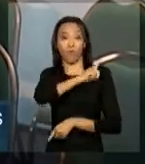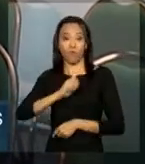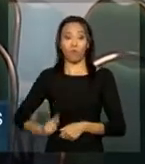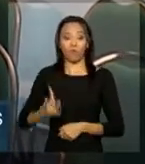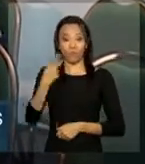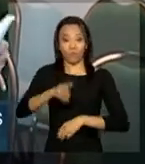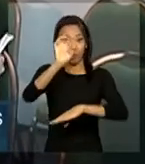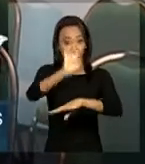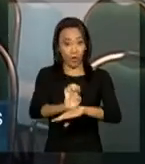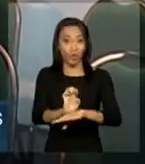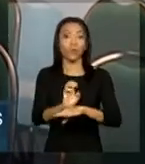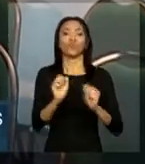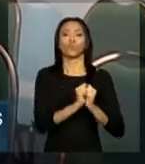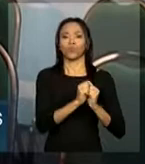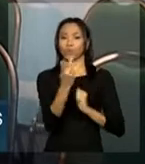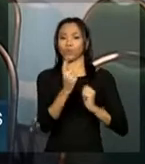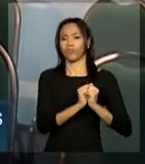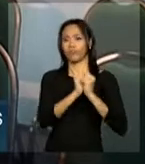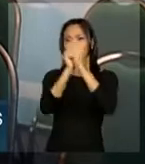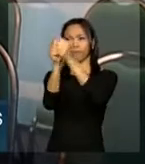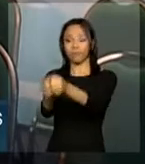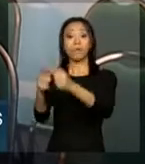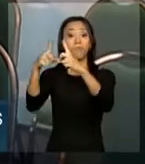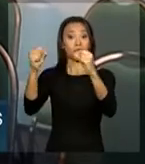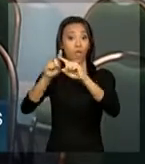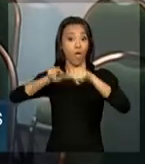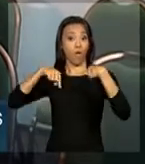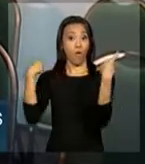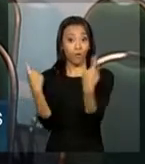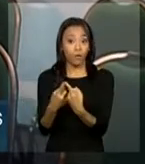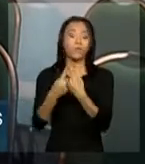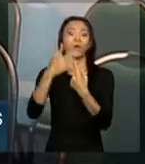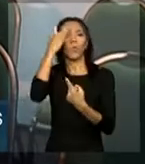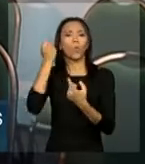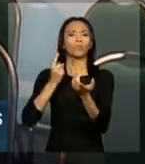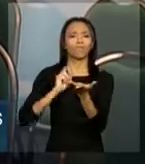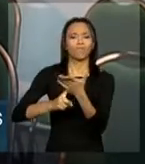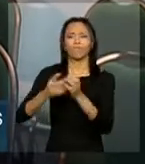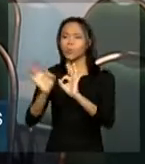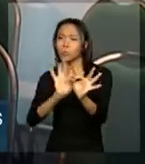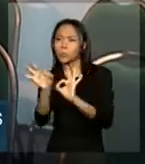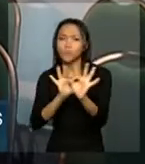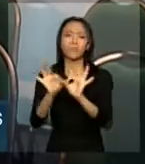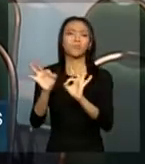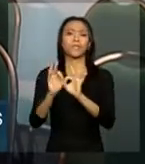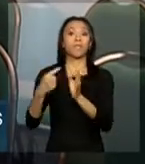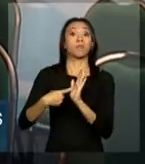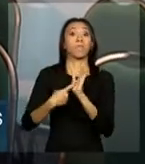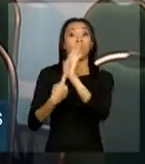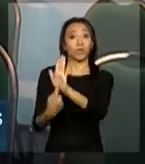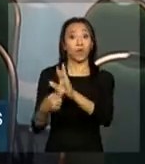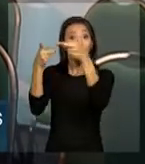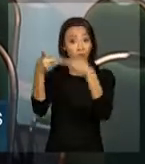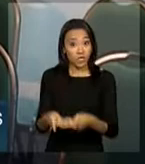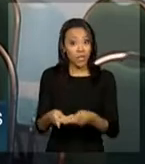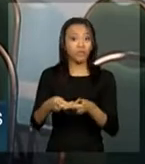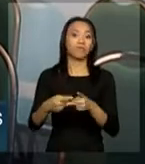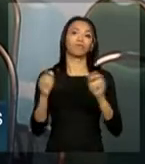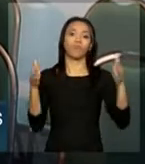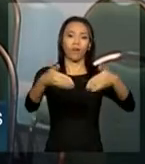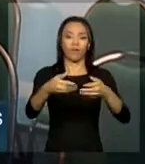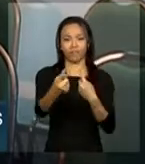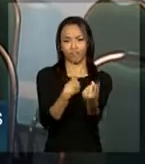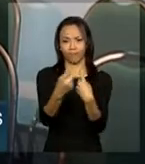Jatene, estiveram em Brasília, reuniram-se com técnicos do Ministério do Planejamento e apresentaram projetos de mobilidade urbana,